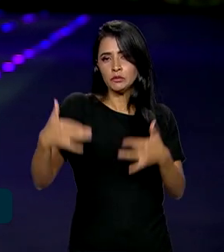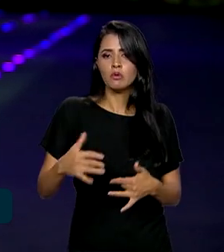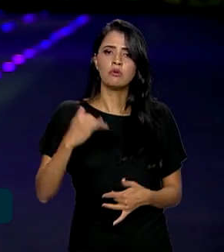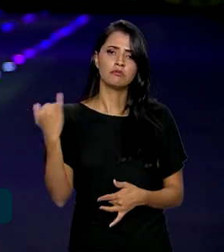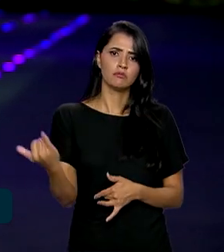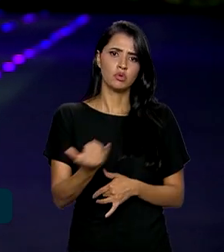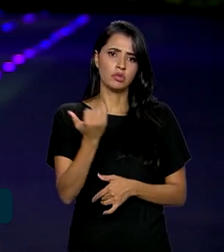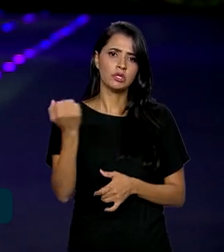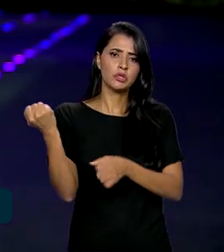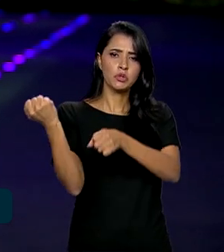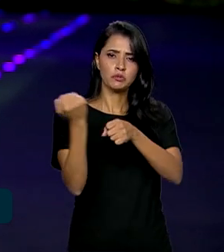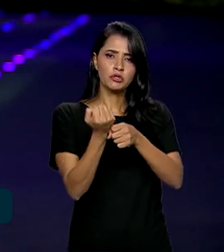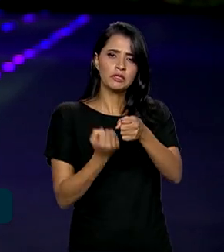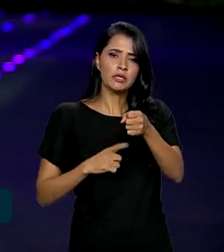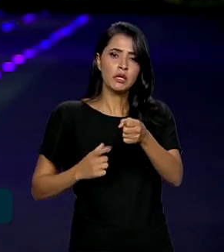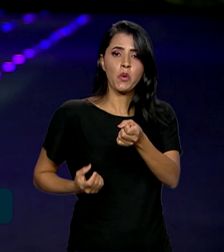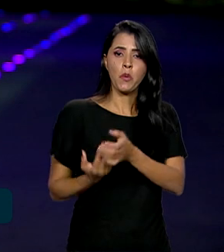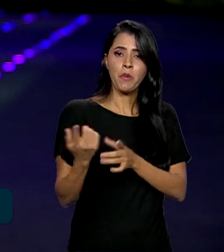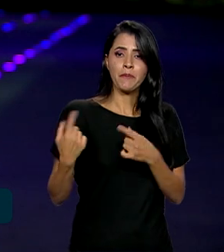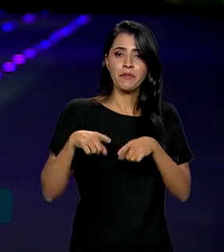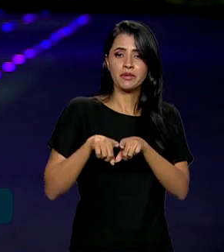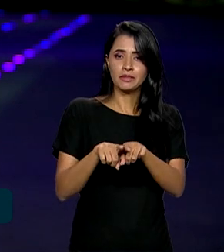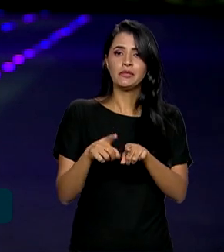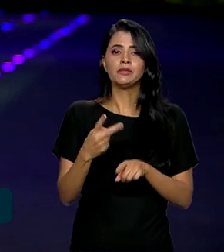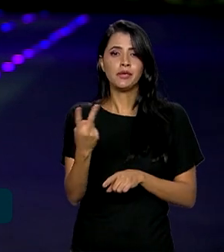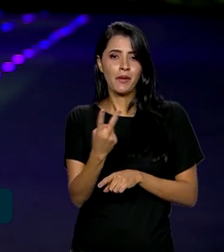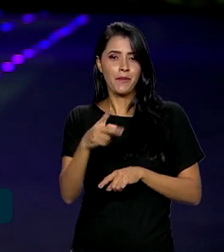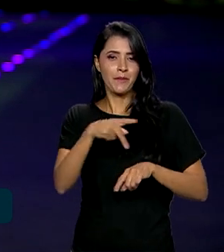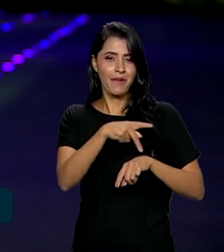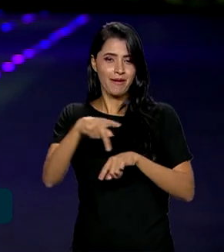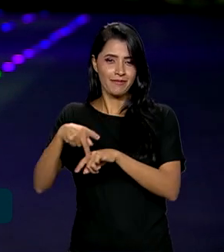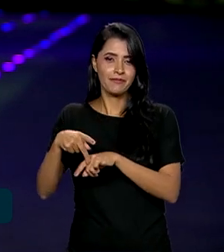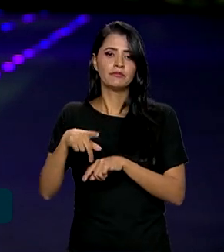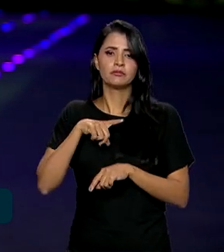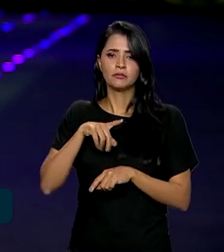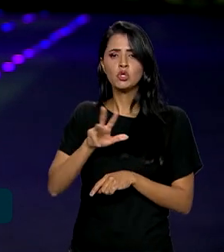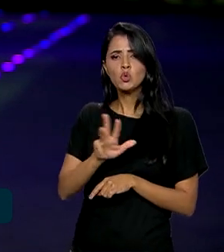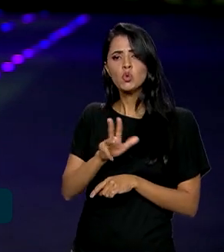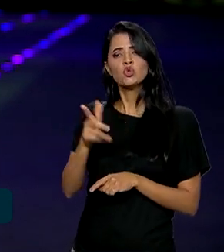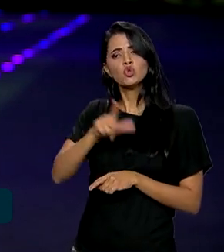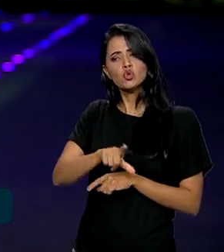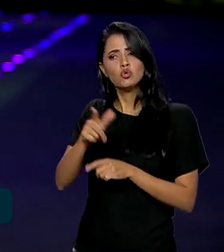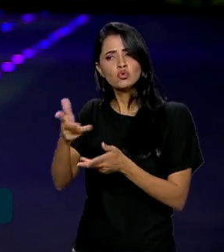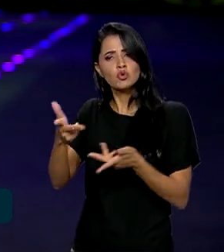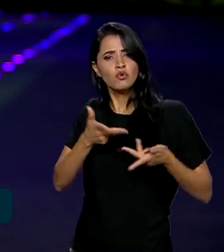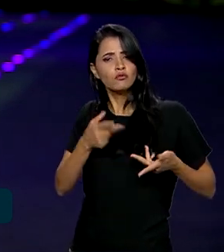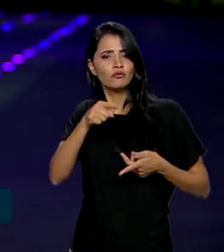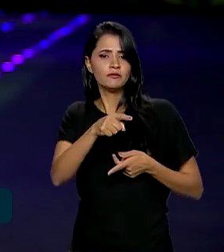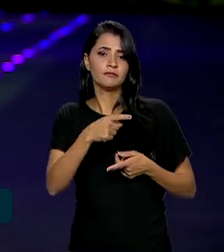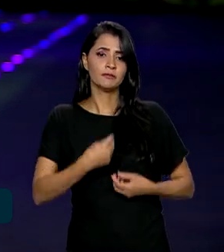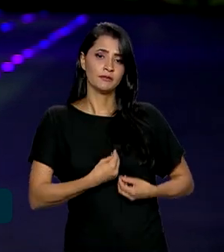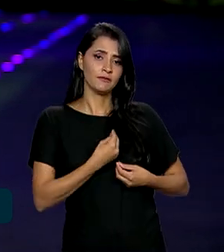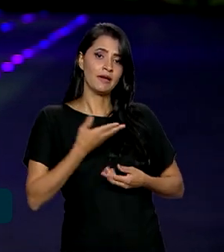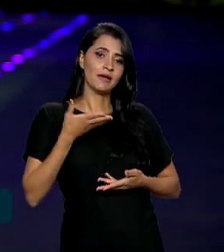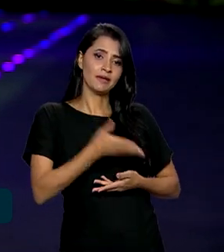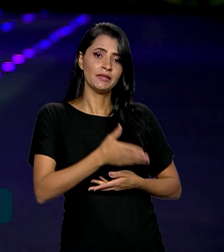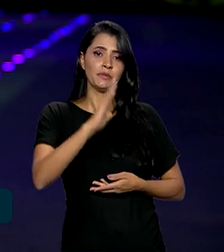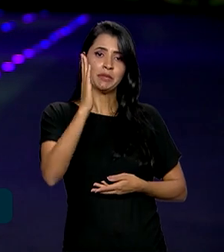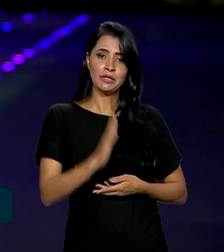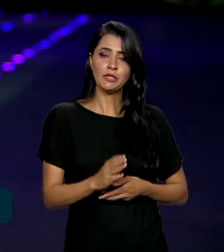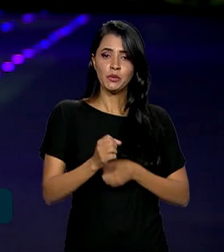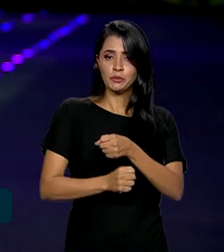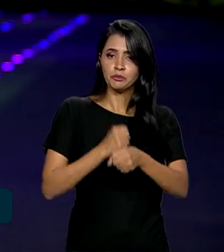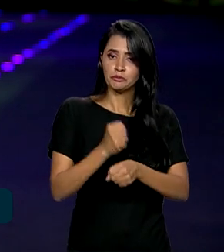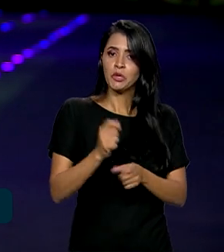construção de uma parceria entre os países. E Lula voltou a convidar Biden para visitar o Brasil no ano que vem, o que